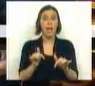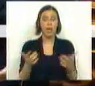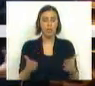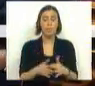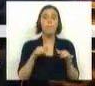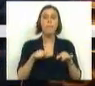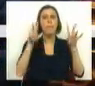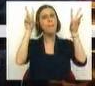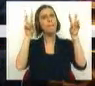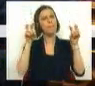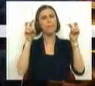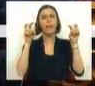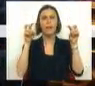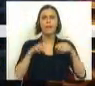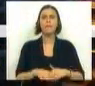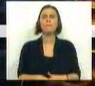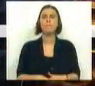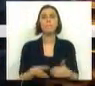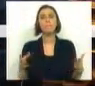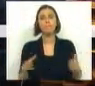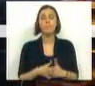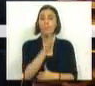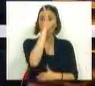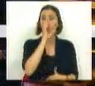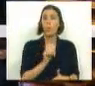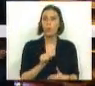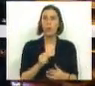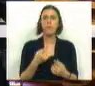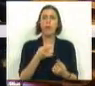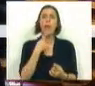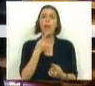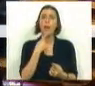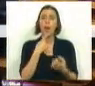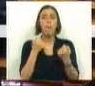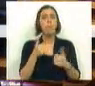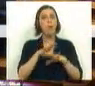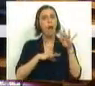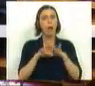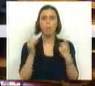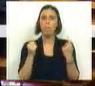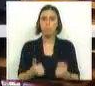Esta é uma matéria em que o Governo tem muita retórica e muito pouca ação.